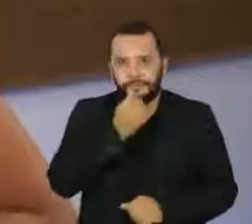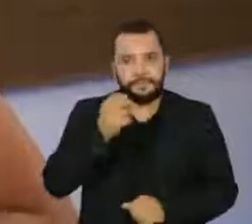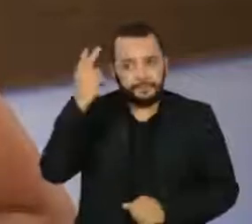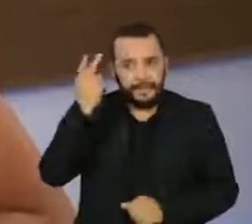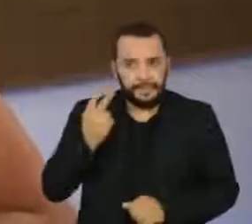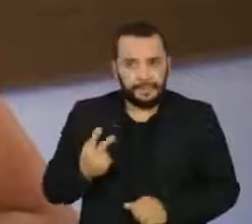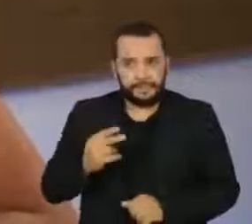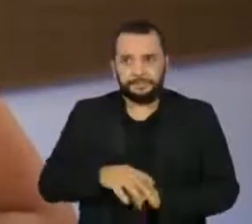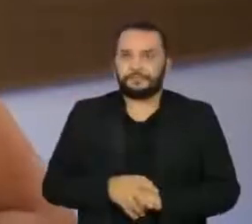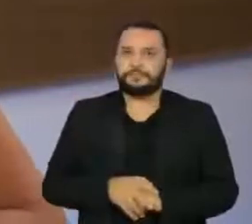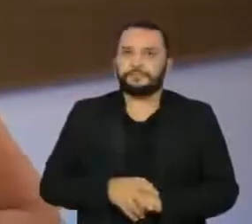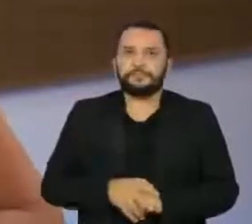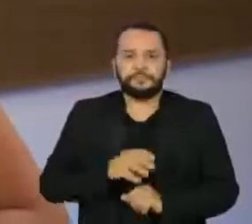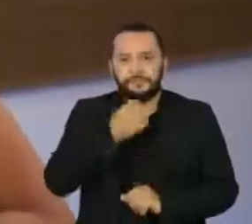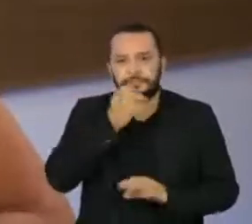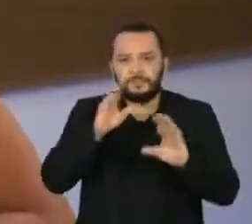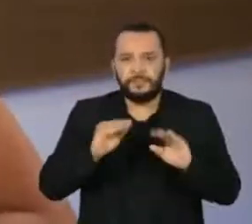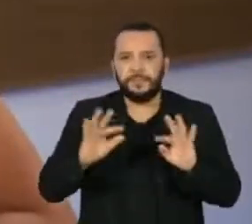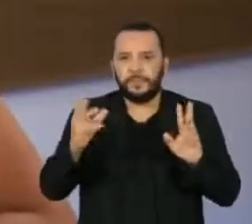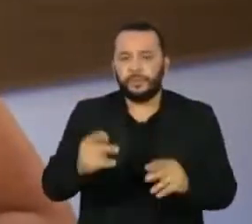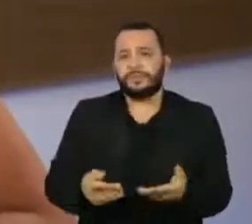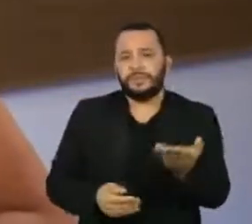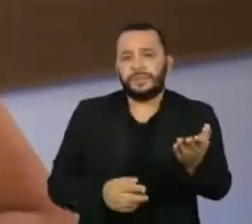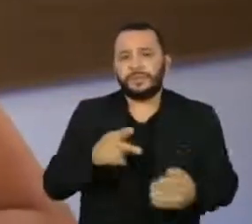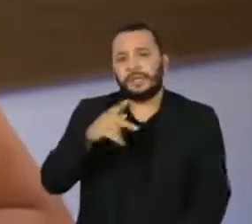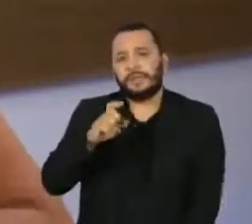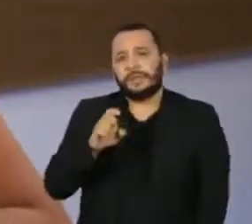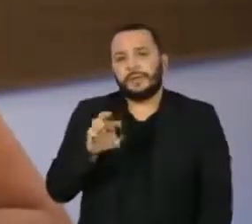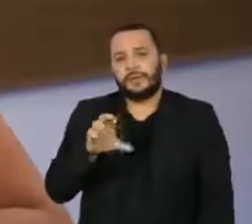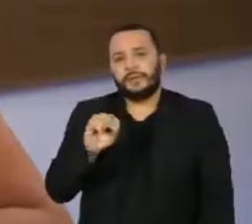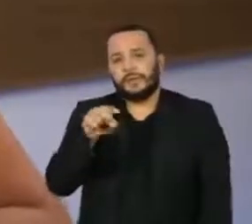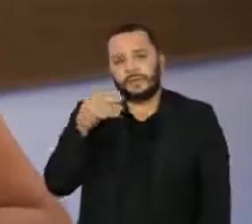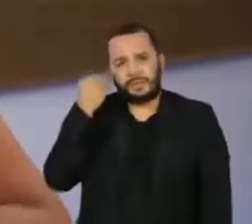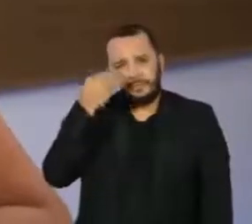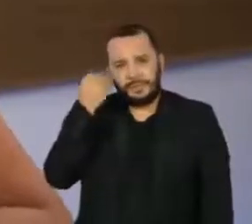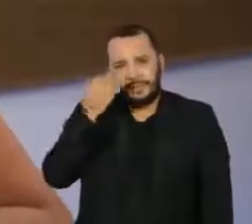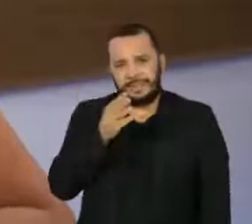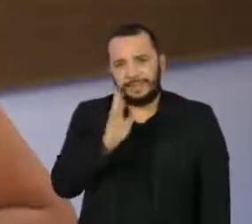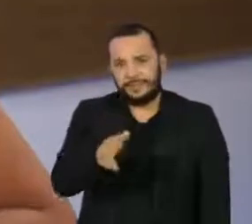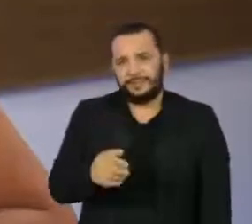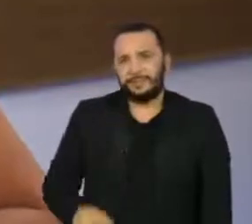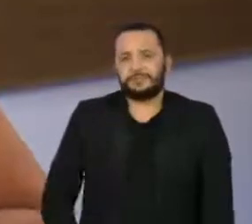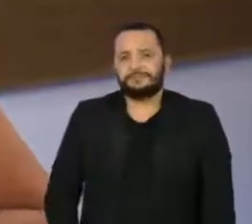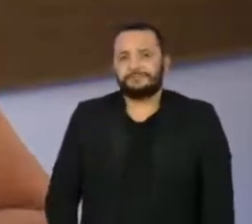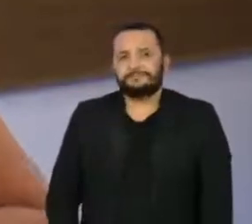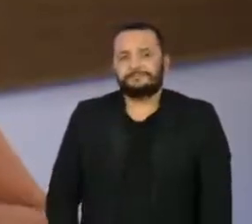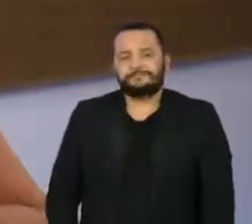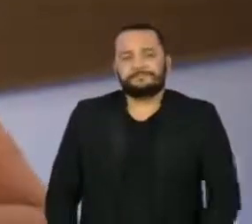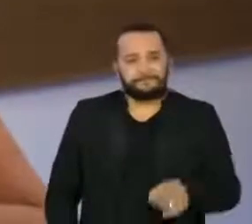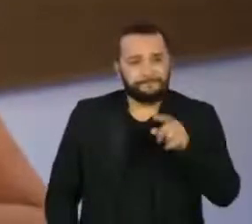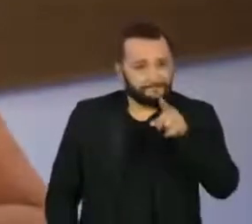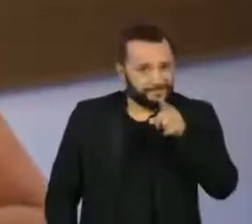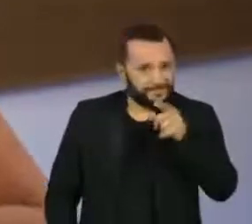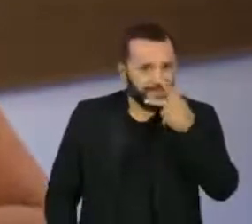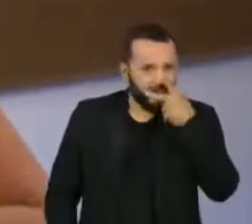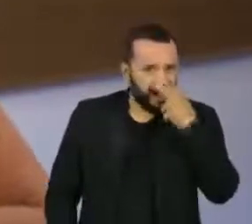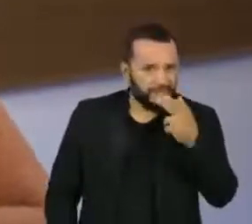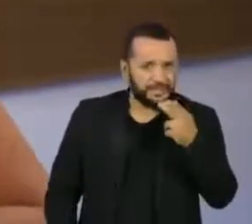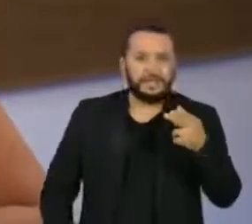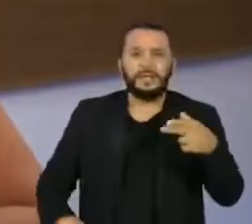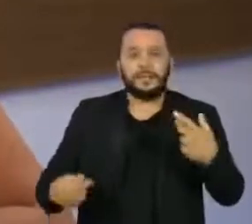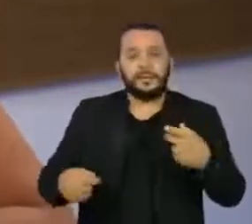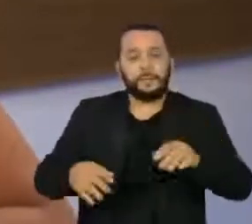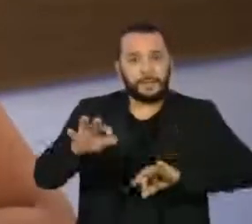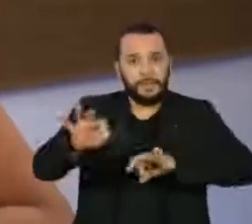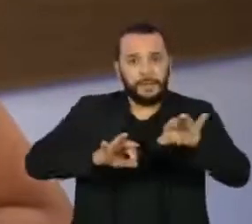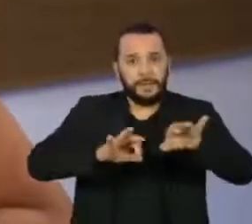Pedro, pela tua experiência nesse estudo, você diria que está na hora de mexer um pouco no plano